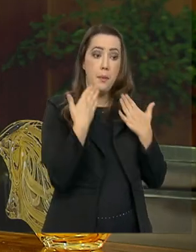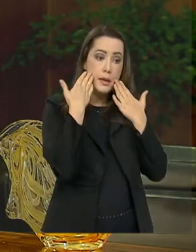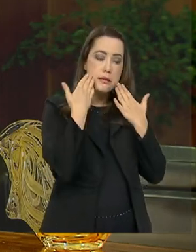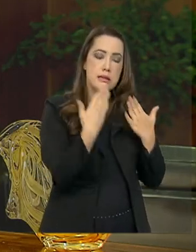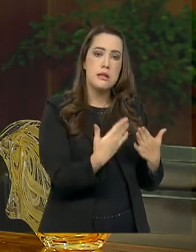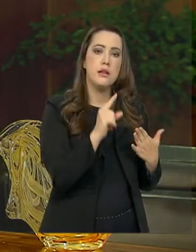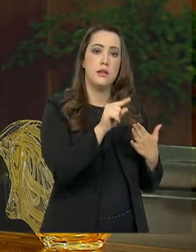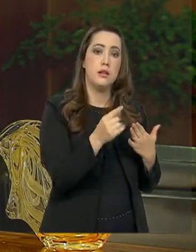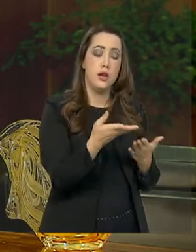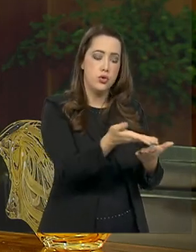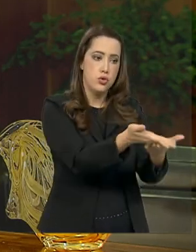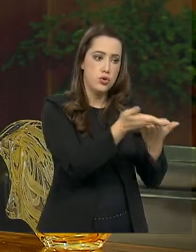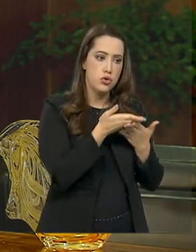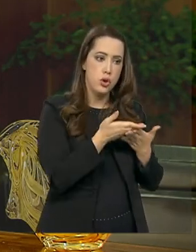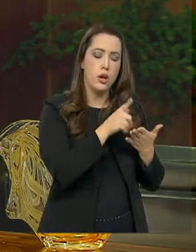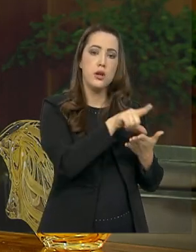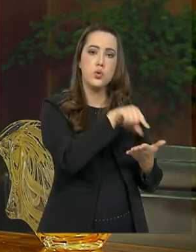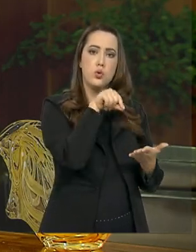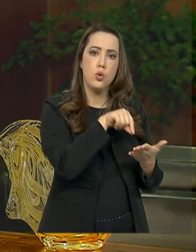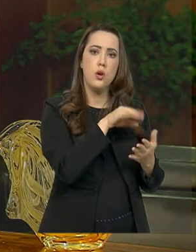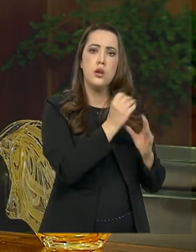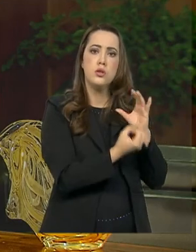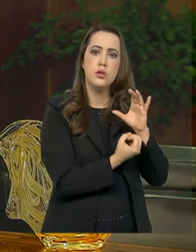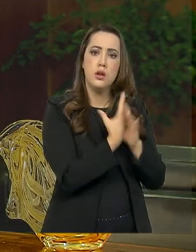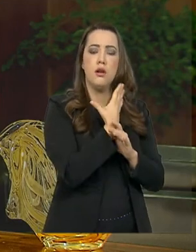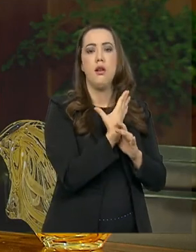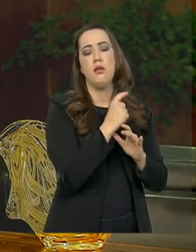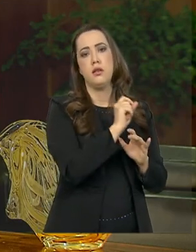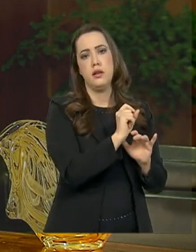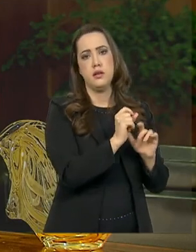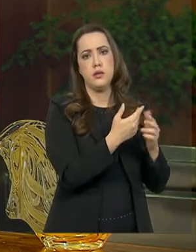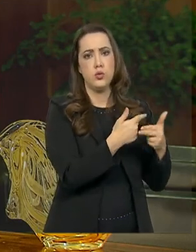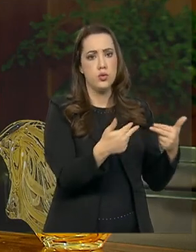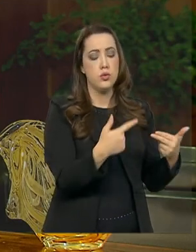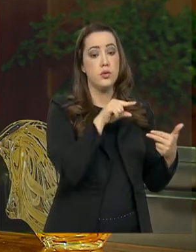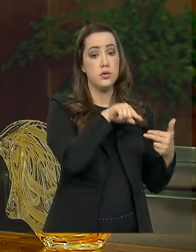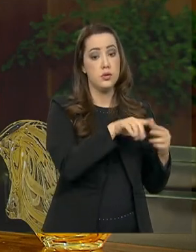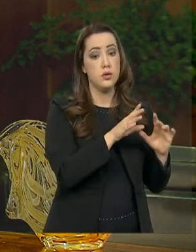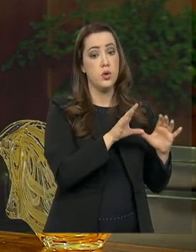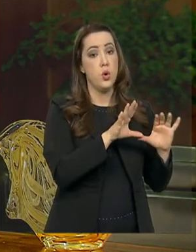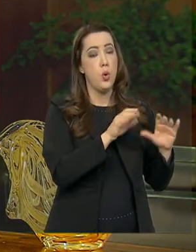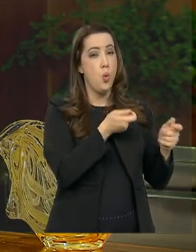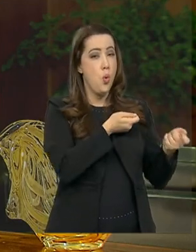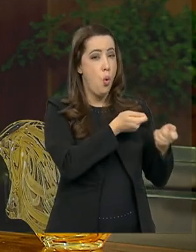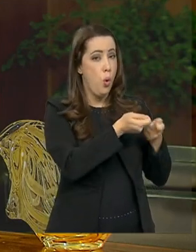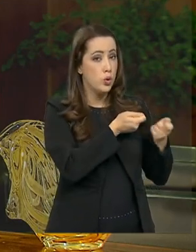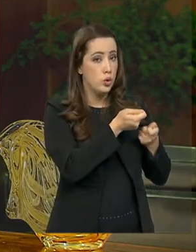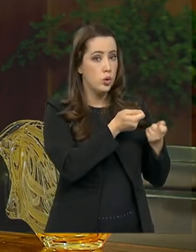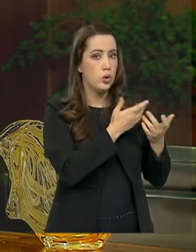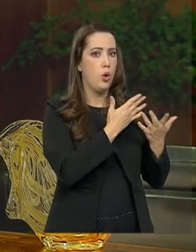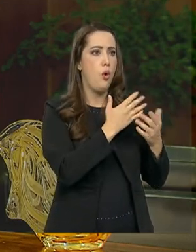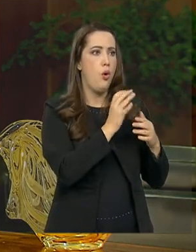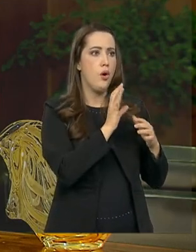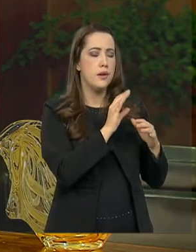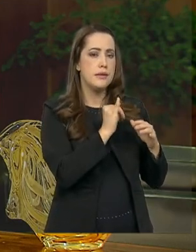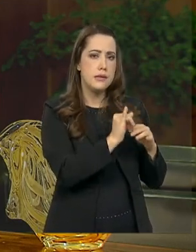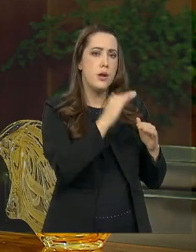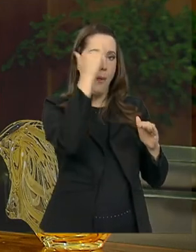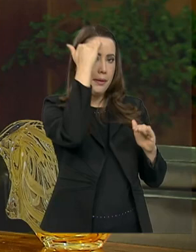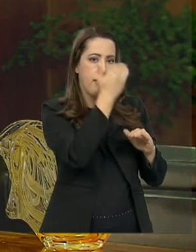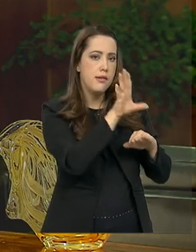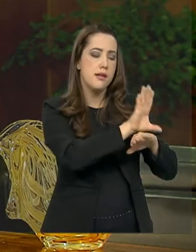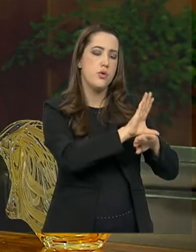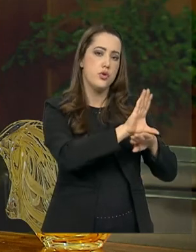Quando vem a decisão final de elaborar determinado ato, essa parte do controle final de juridicidade, condicionalidade do ato,